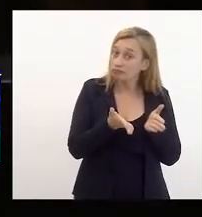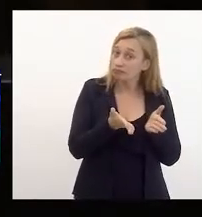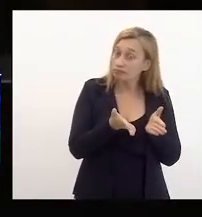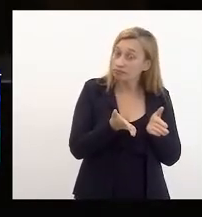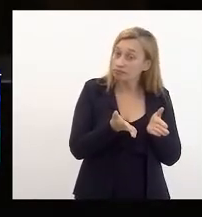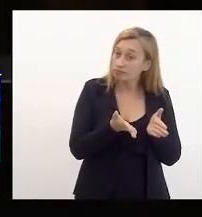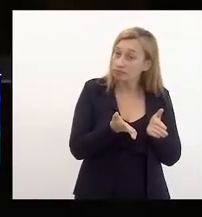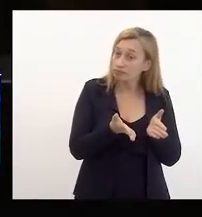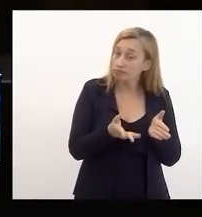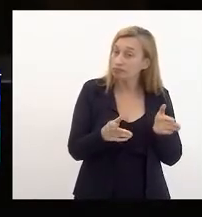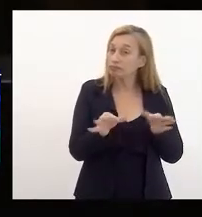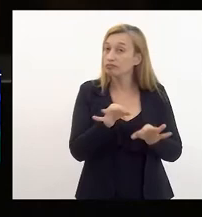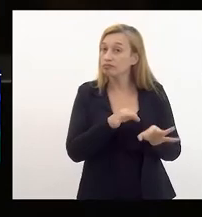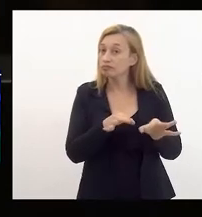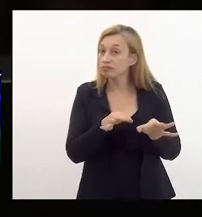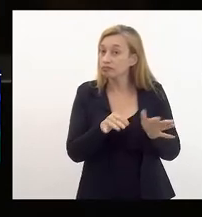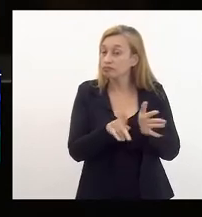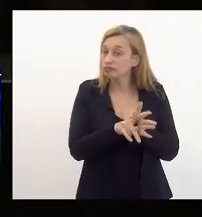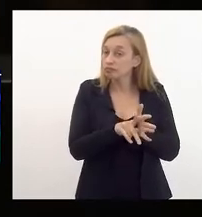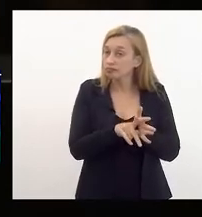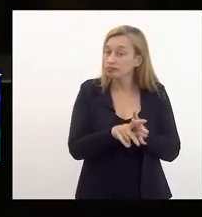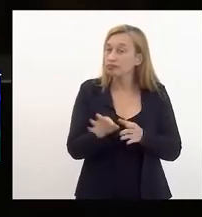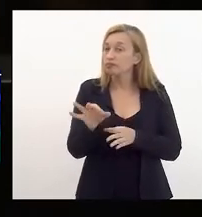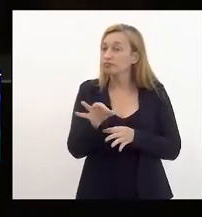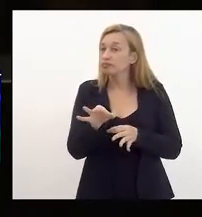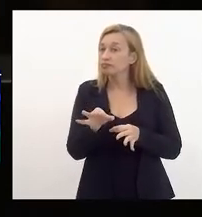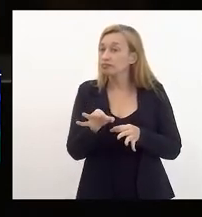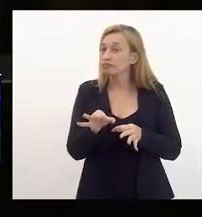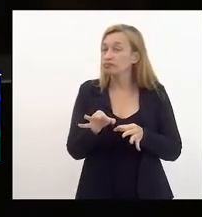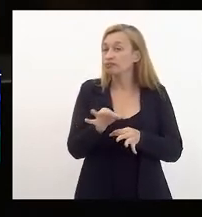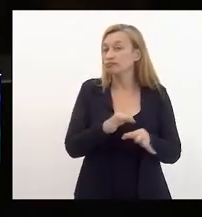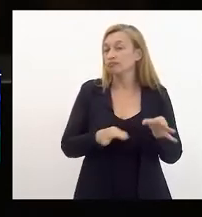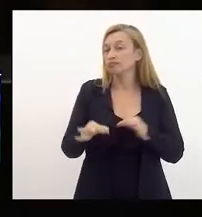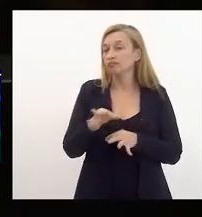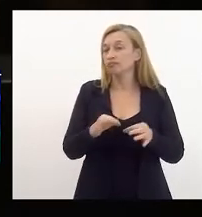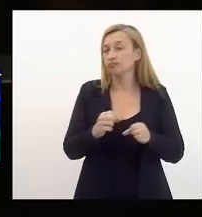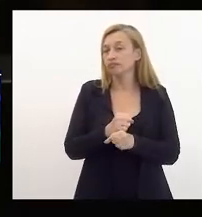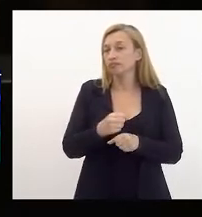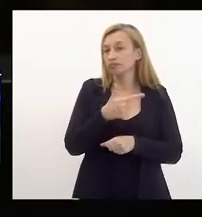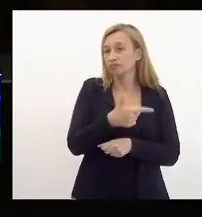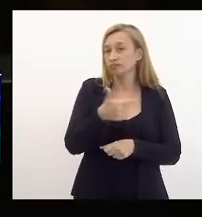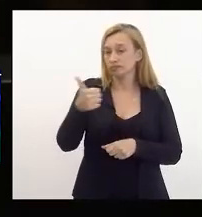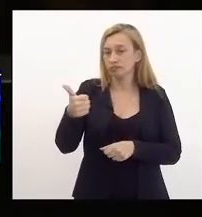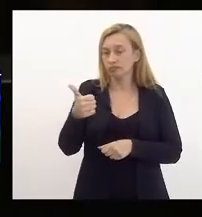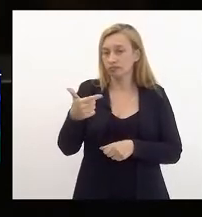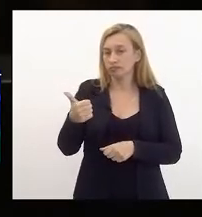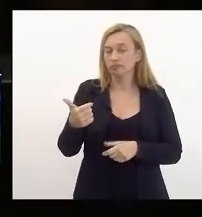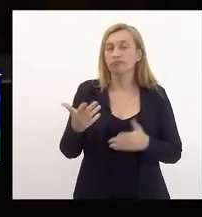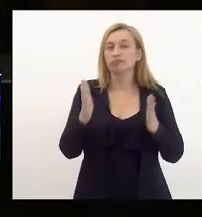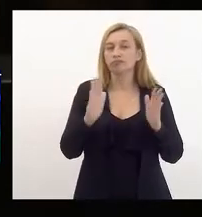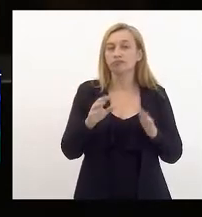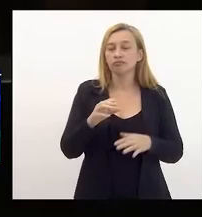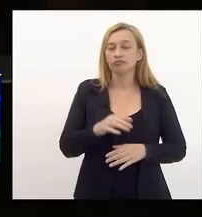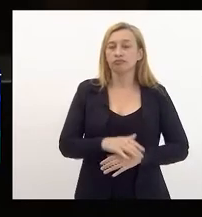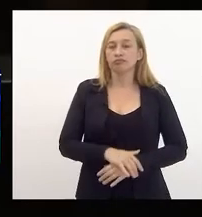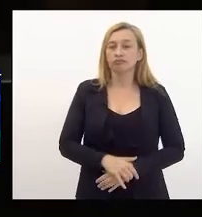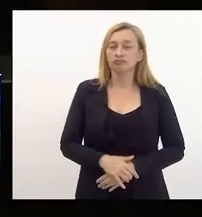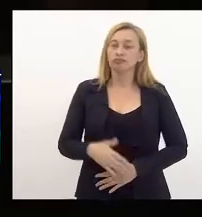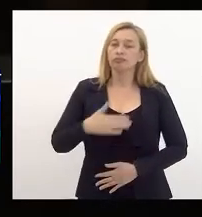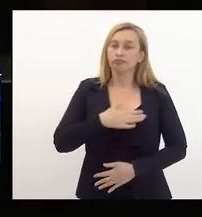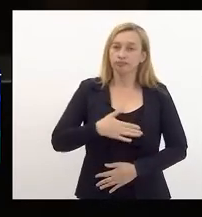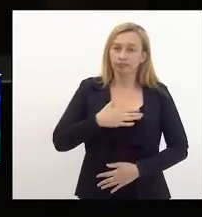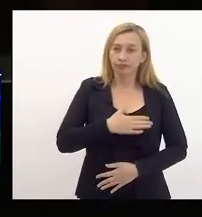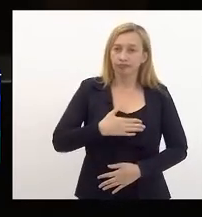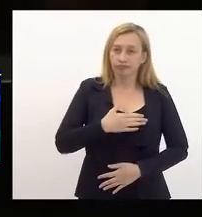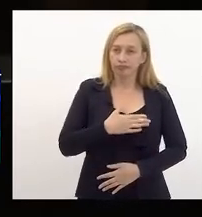projeto plurianual 2022. Muito bem. Eu gostaria,